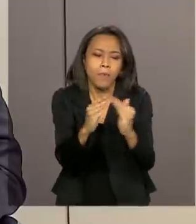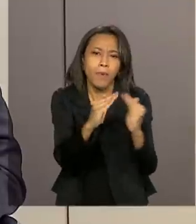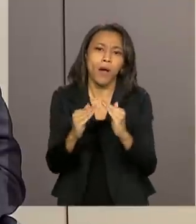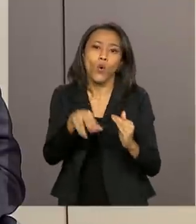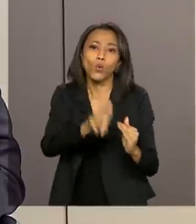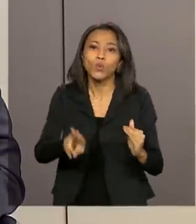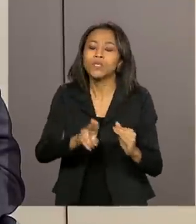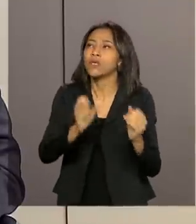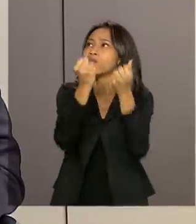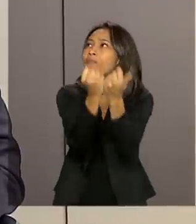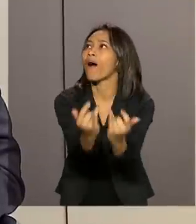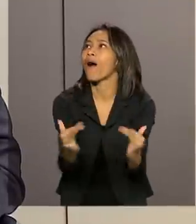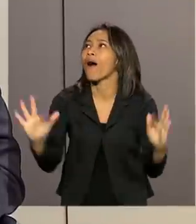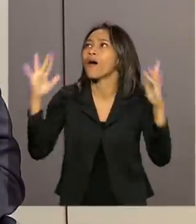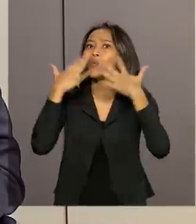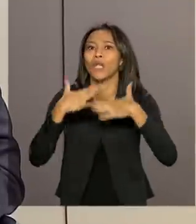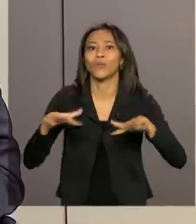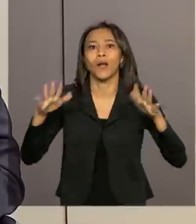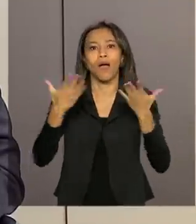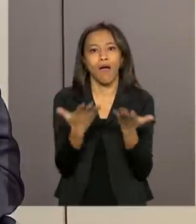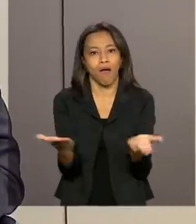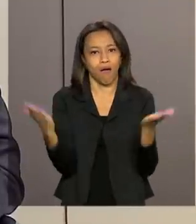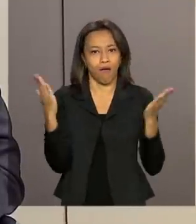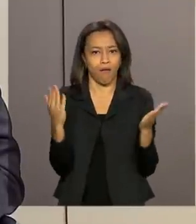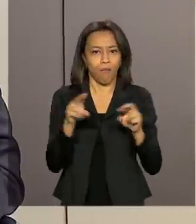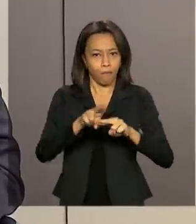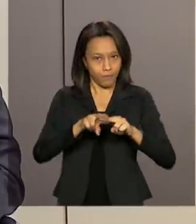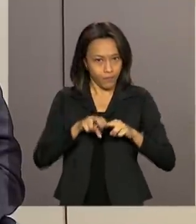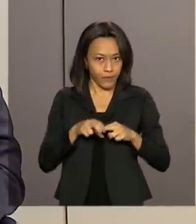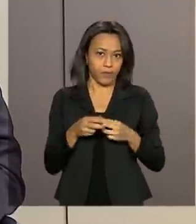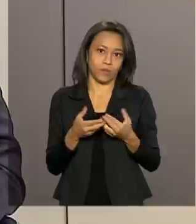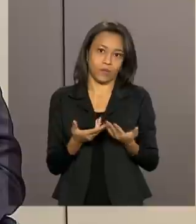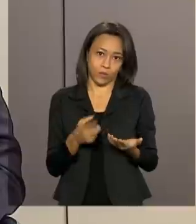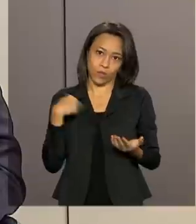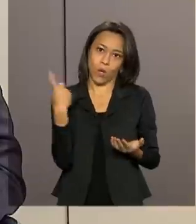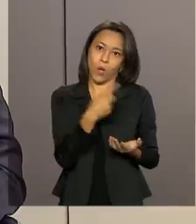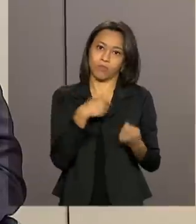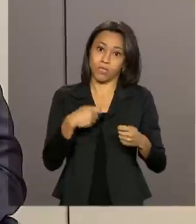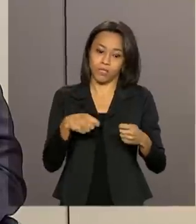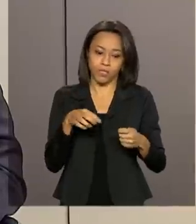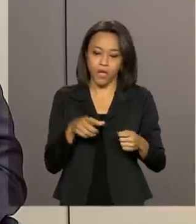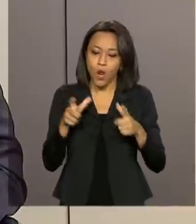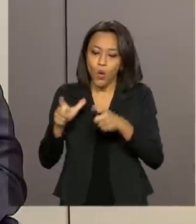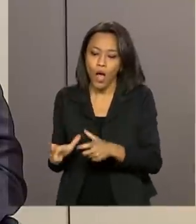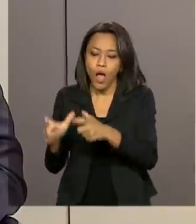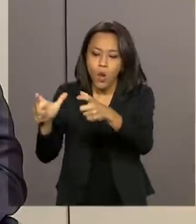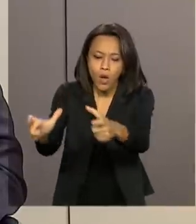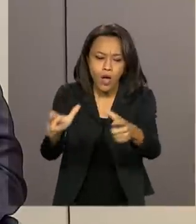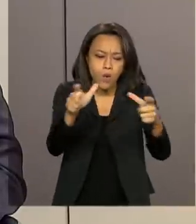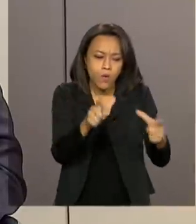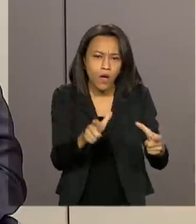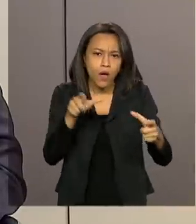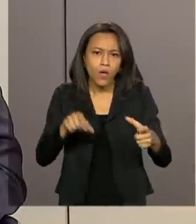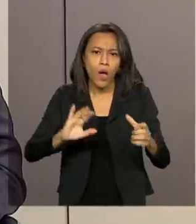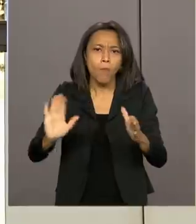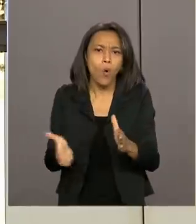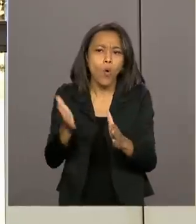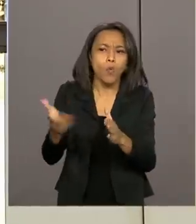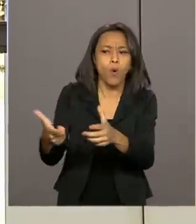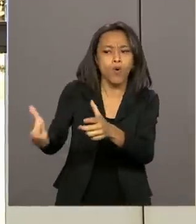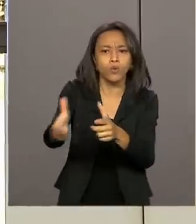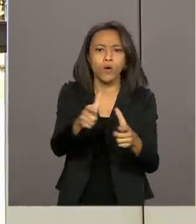biodiversidade existente lá. Para isso, nós temos que mapear as cadeias de valor lá existentes,